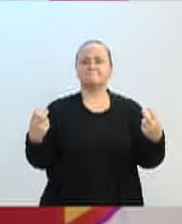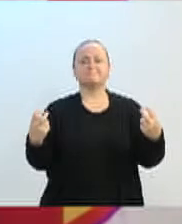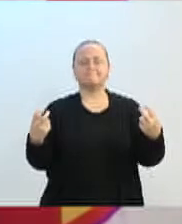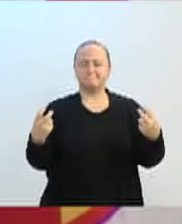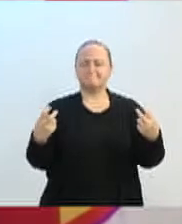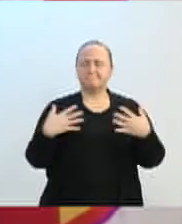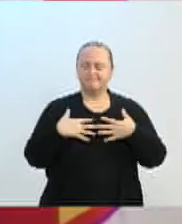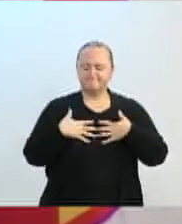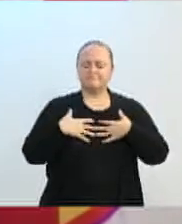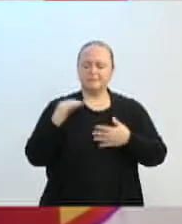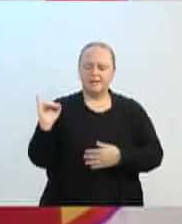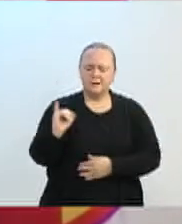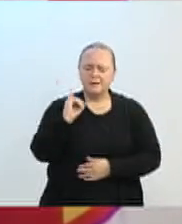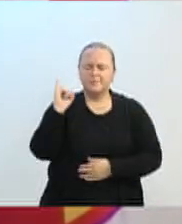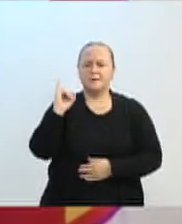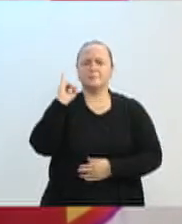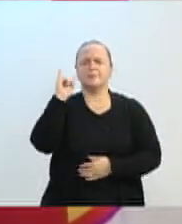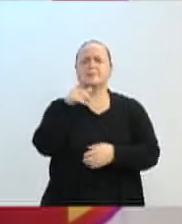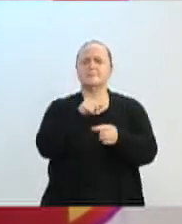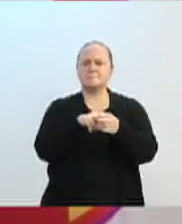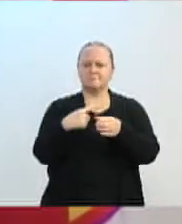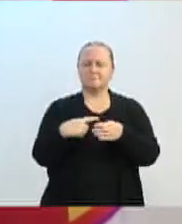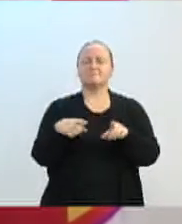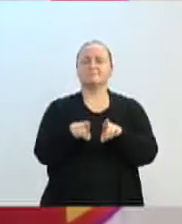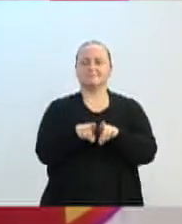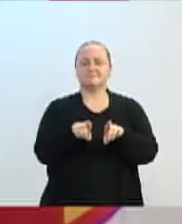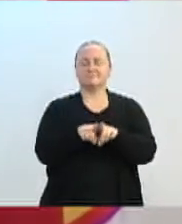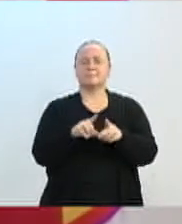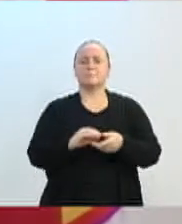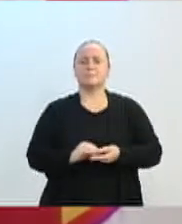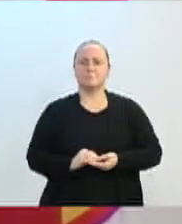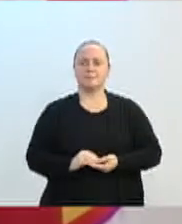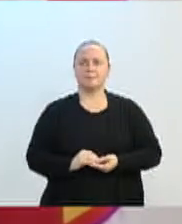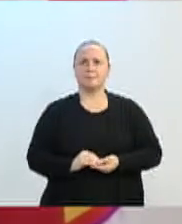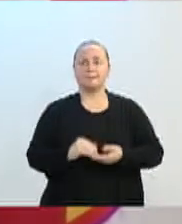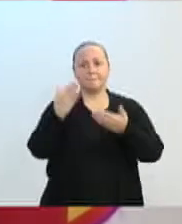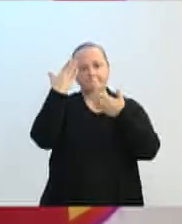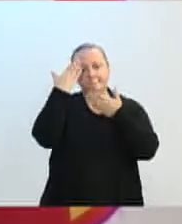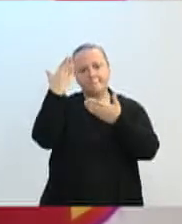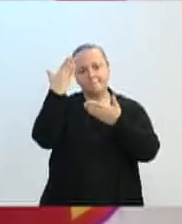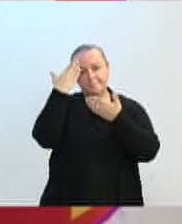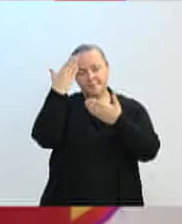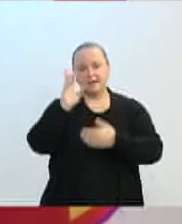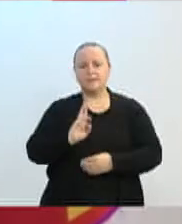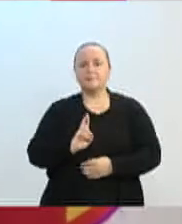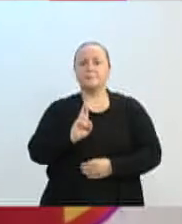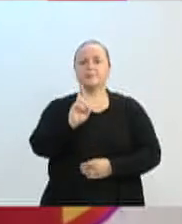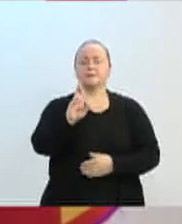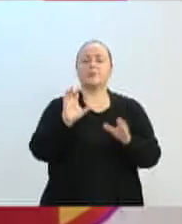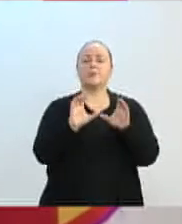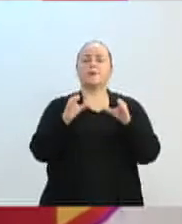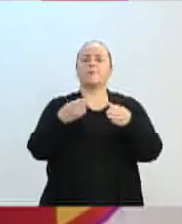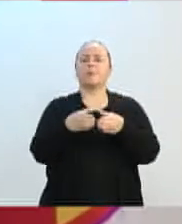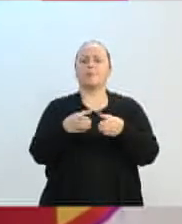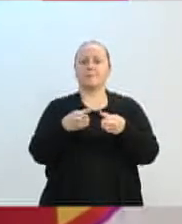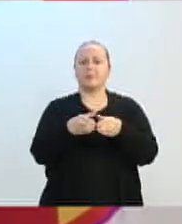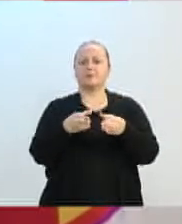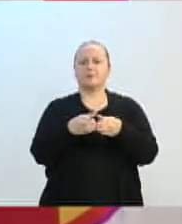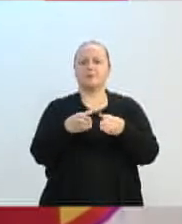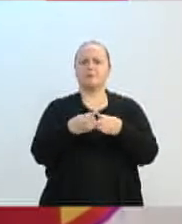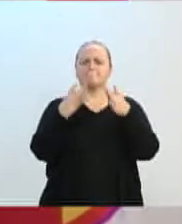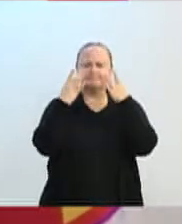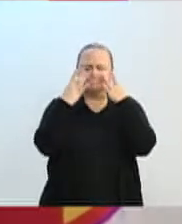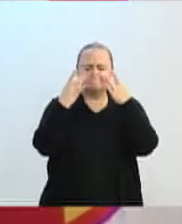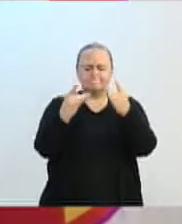importante, para a cidade também. Agradeço o espaço cedido em nome do Comitê da Rede de Atenção